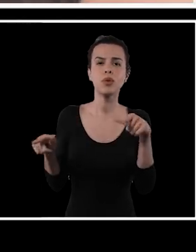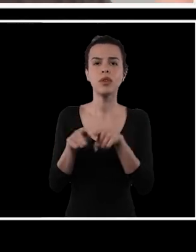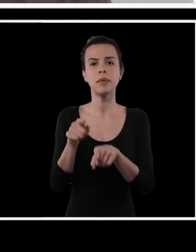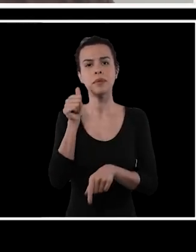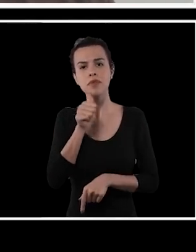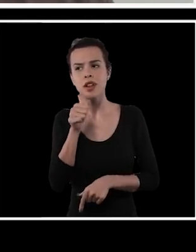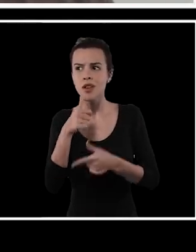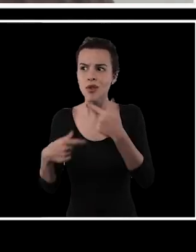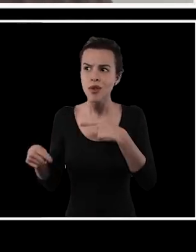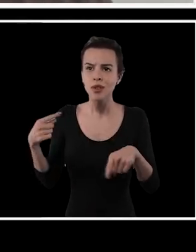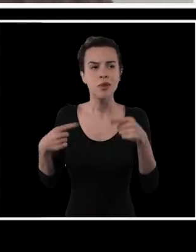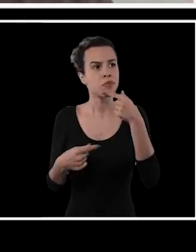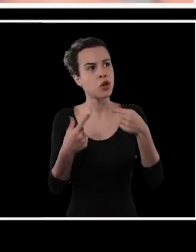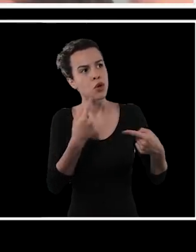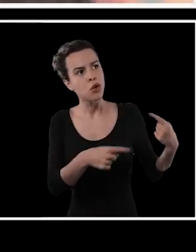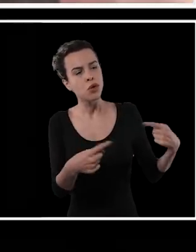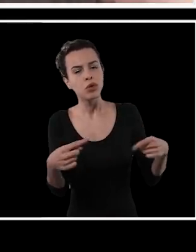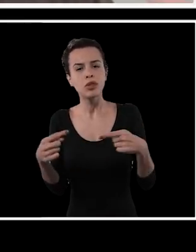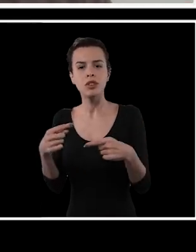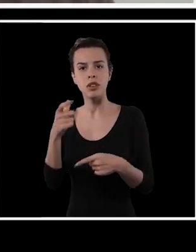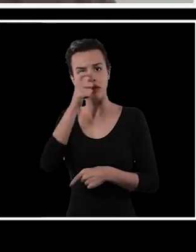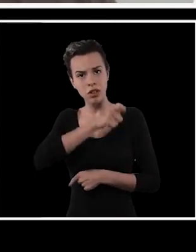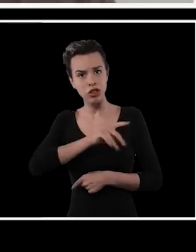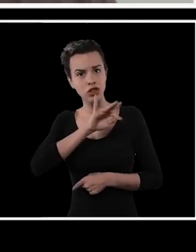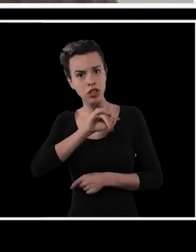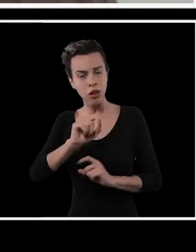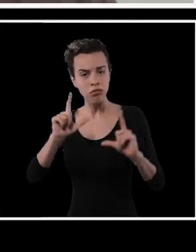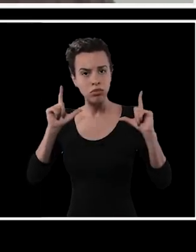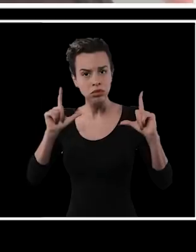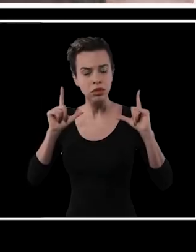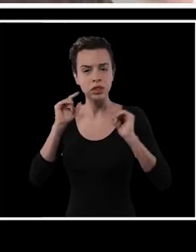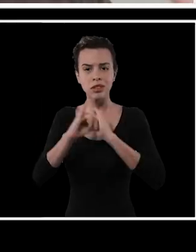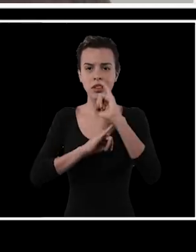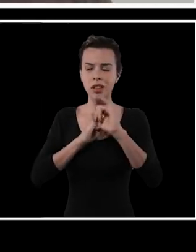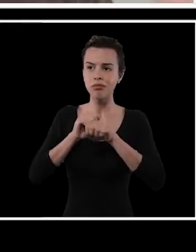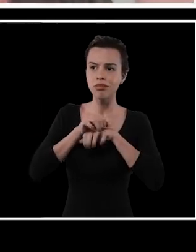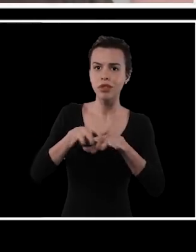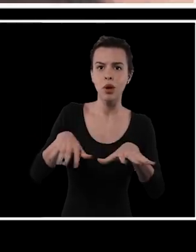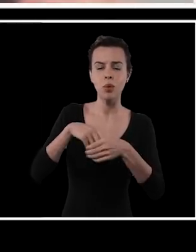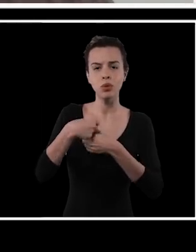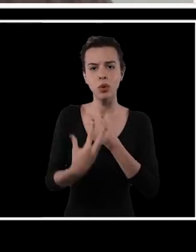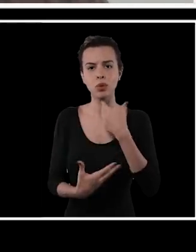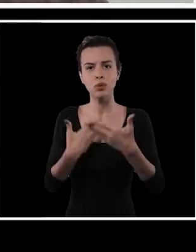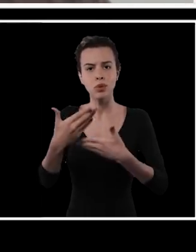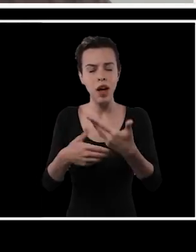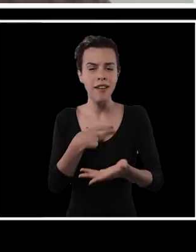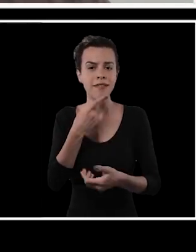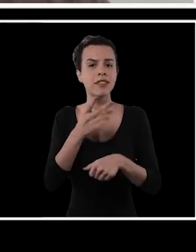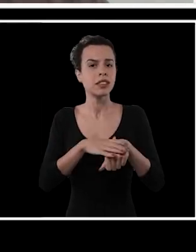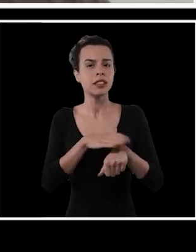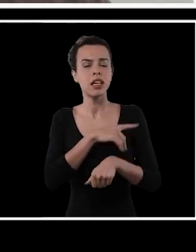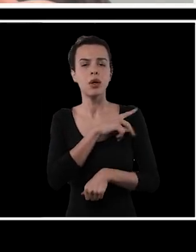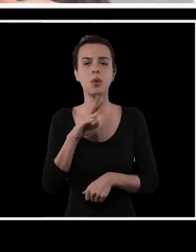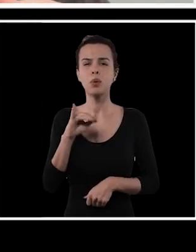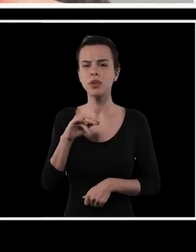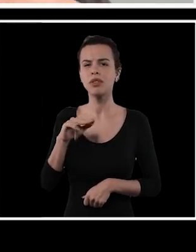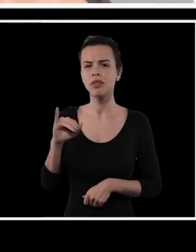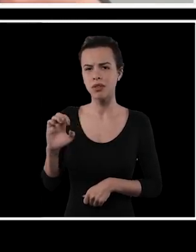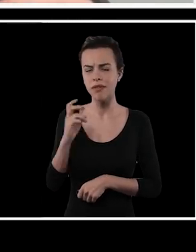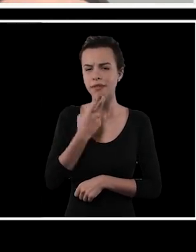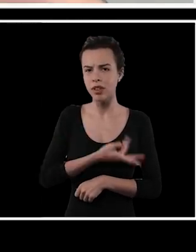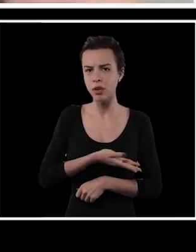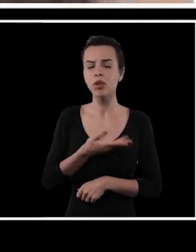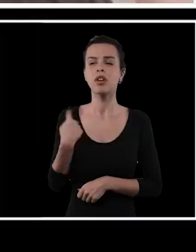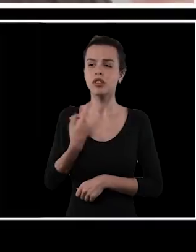discutindo, outras discutindo, trazendo essa informação, é a figura do Tiago estar na internet, trazer esse conteúdo e fazer justamente o que a Winnie falou, mostrar que